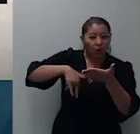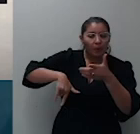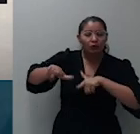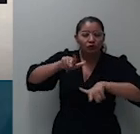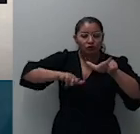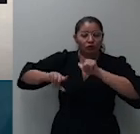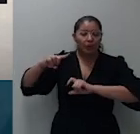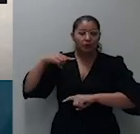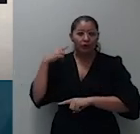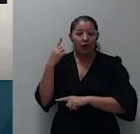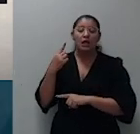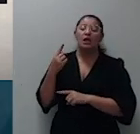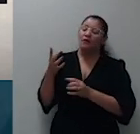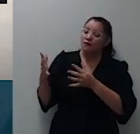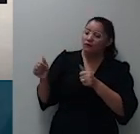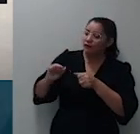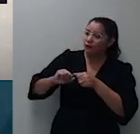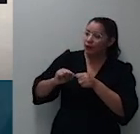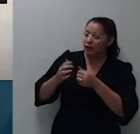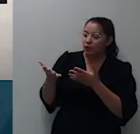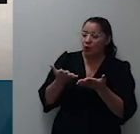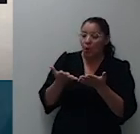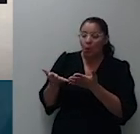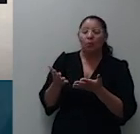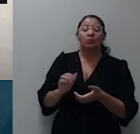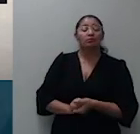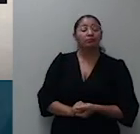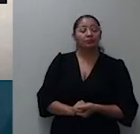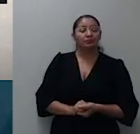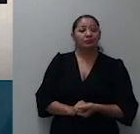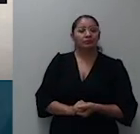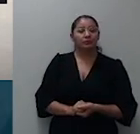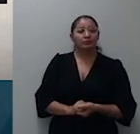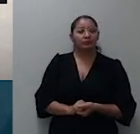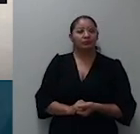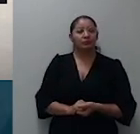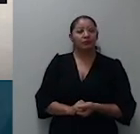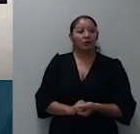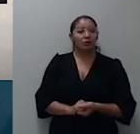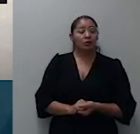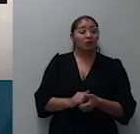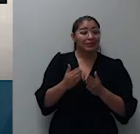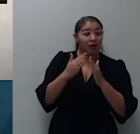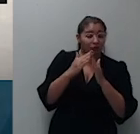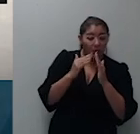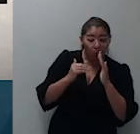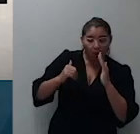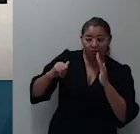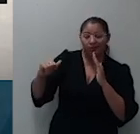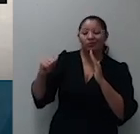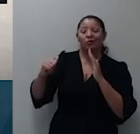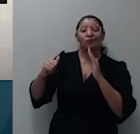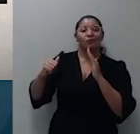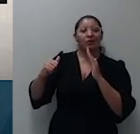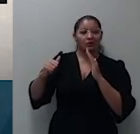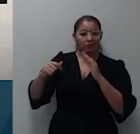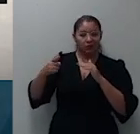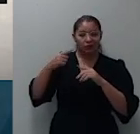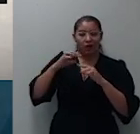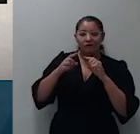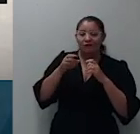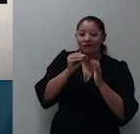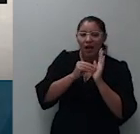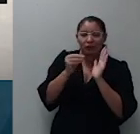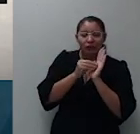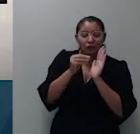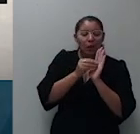recorrentes e os herdeiros menores porém mantém-se a exclusão desses no polo passivo da LIDE diante da ausência de certeza e liquidez